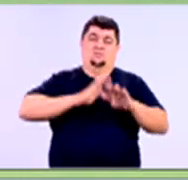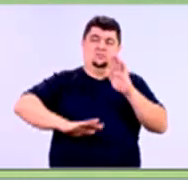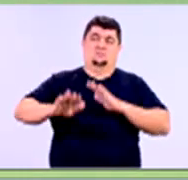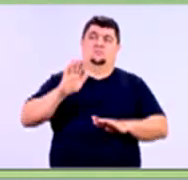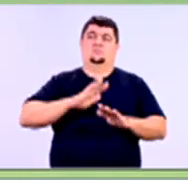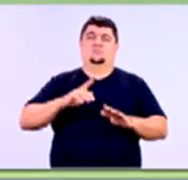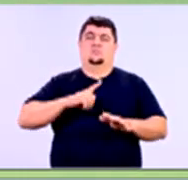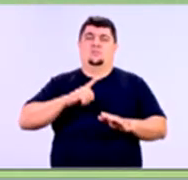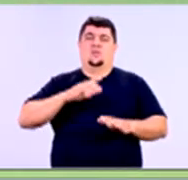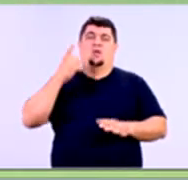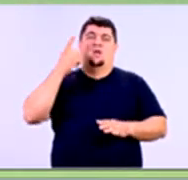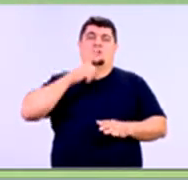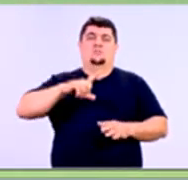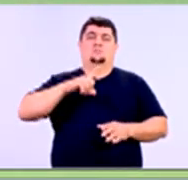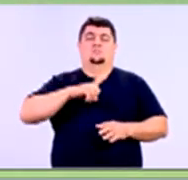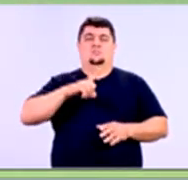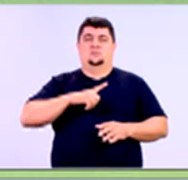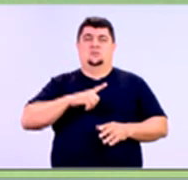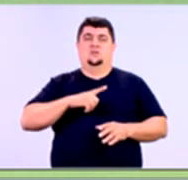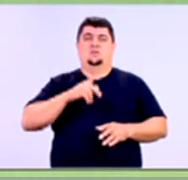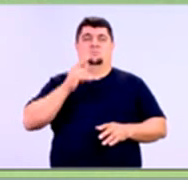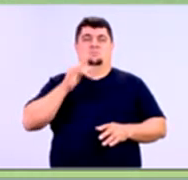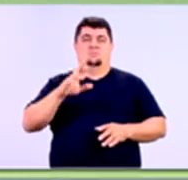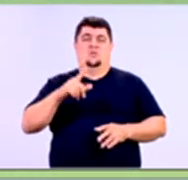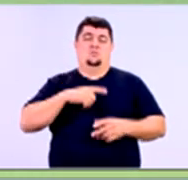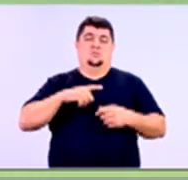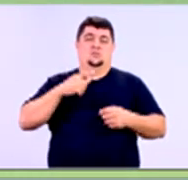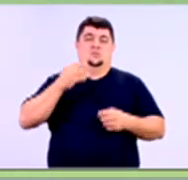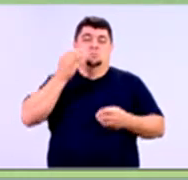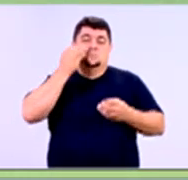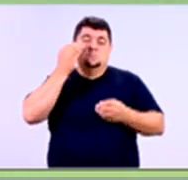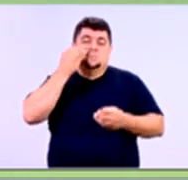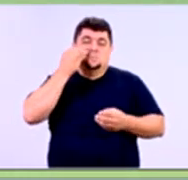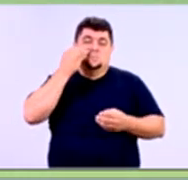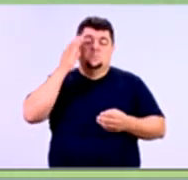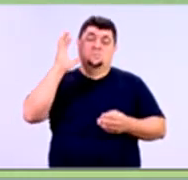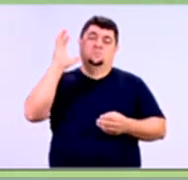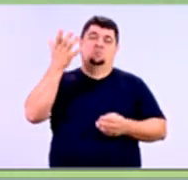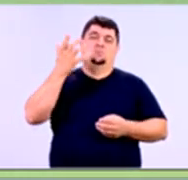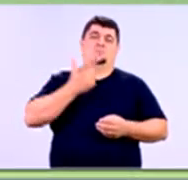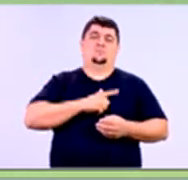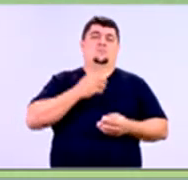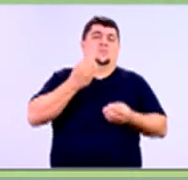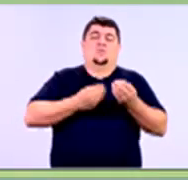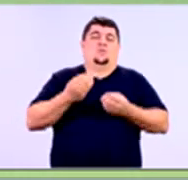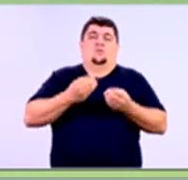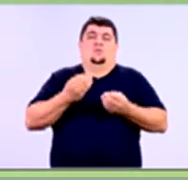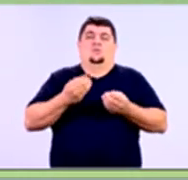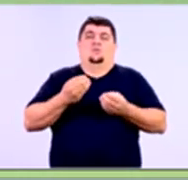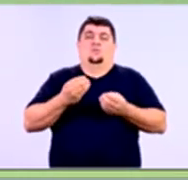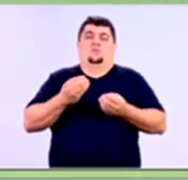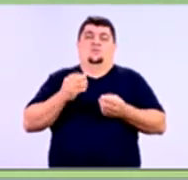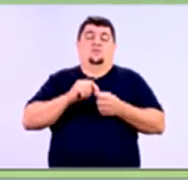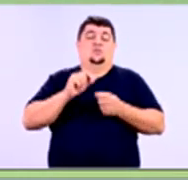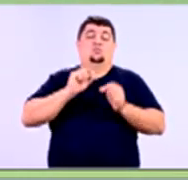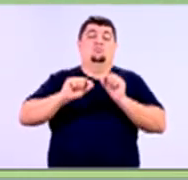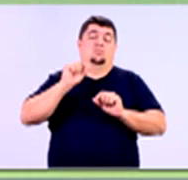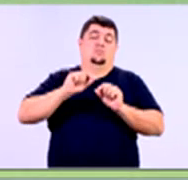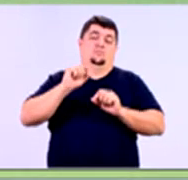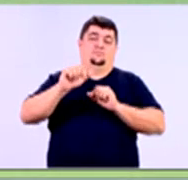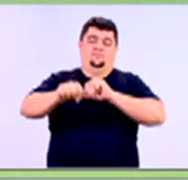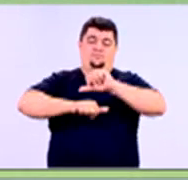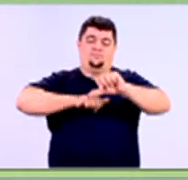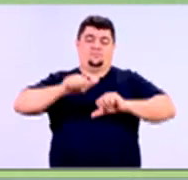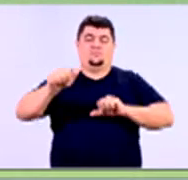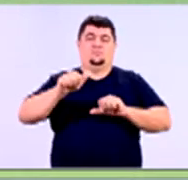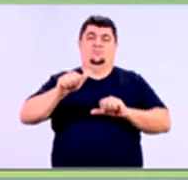Minha consequência desfavorável, minha situação desfavorável aconteceu. E aí, qual vai ser a minha atitude? Qual